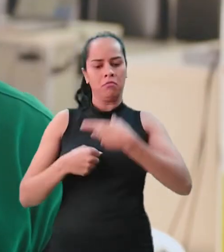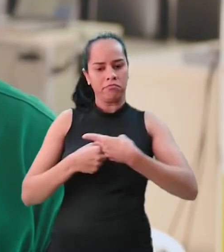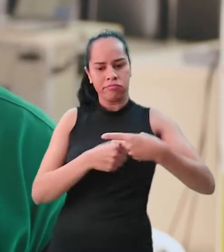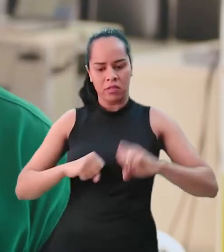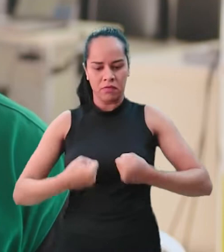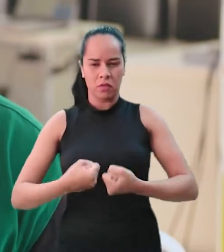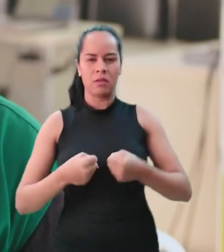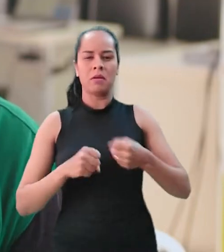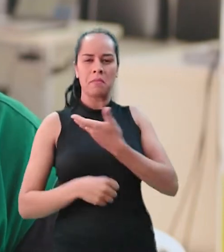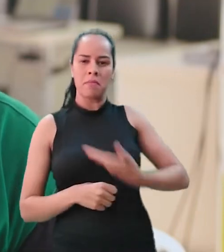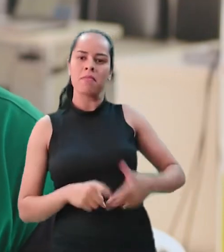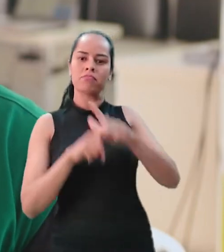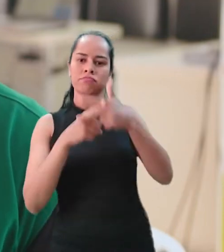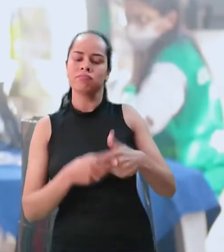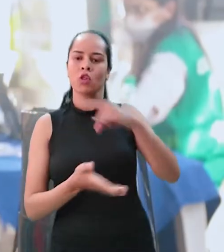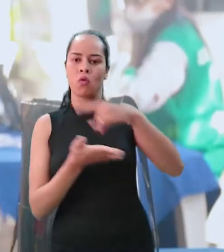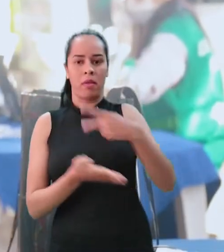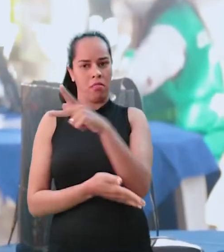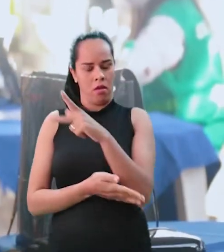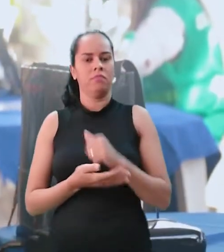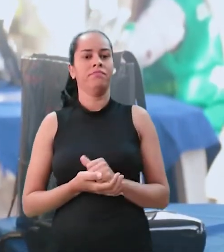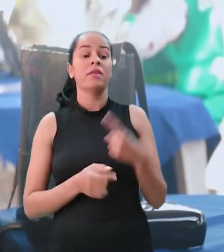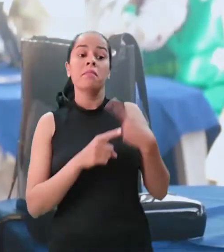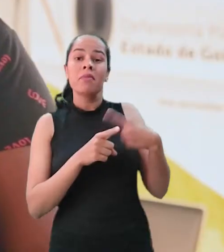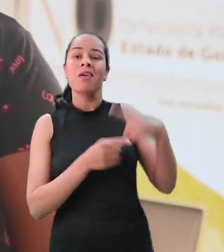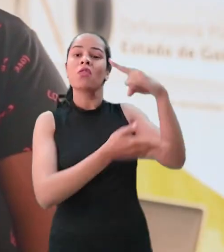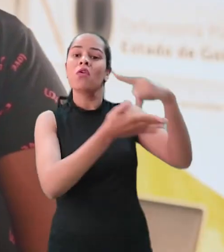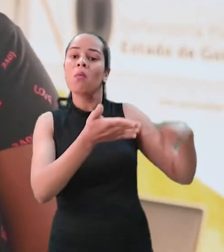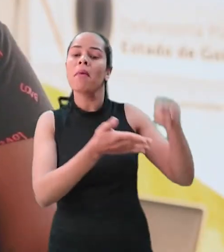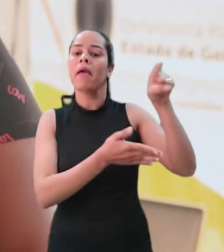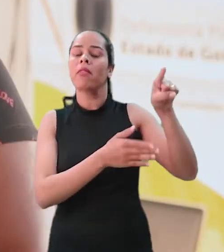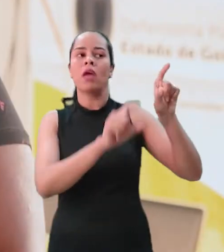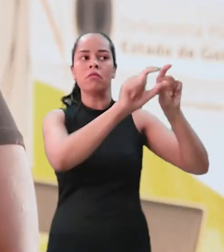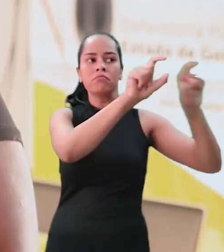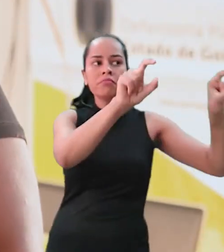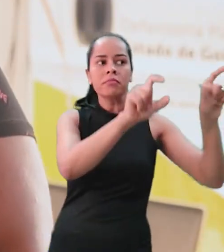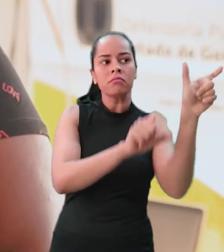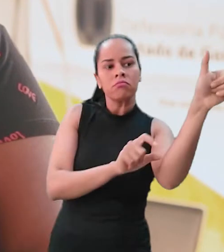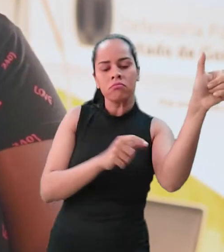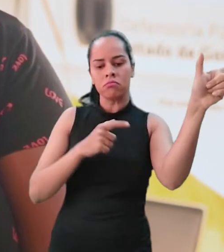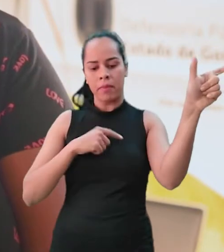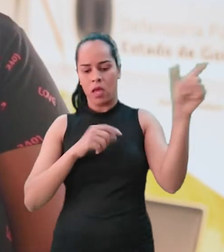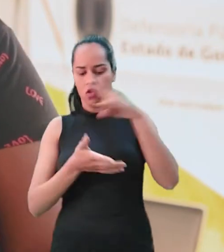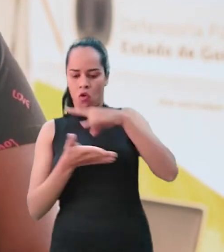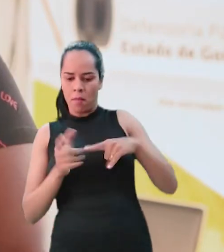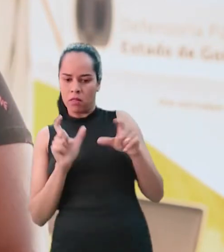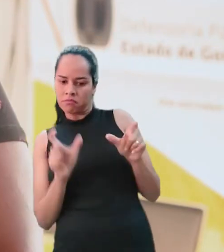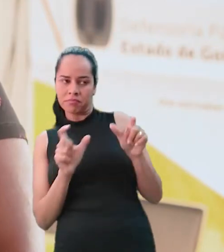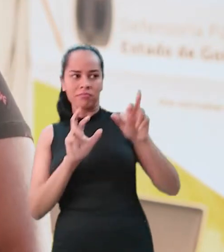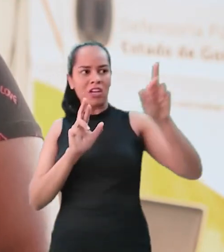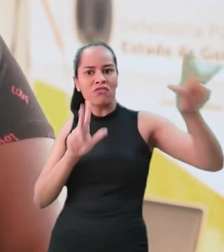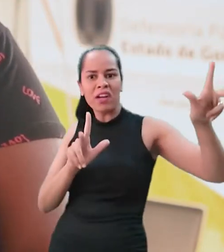para solicitar a retificação do registro de nascimento dela. Porque no 6º de nascimento da minha mãe tem Pissarra e o meu tem Godinho.